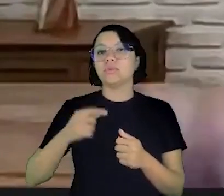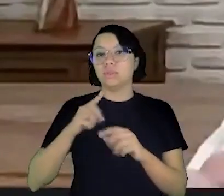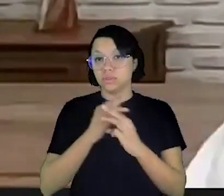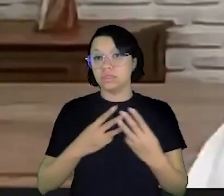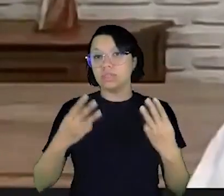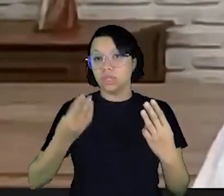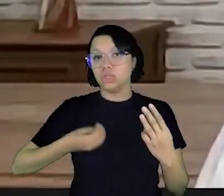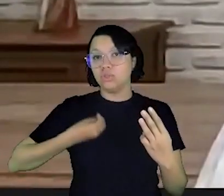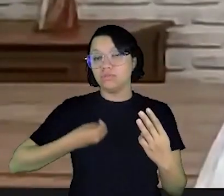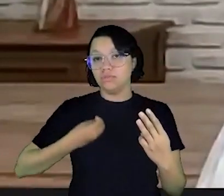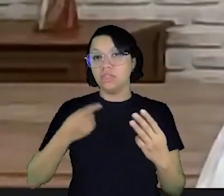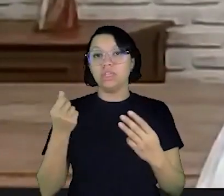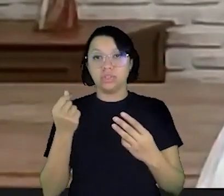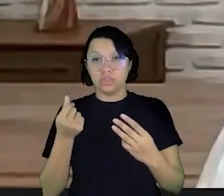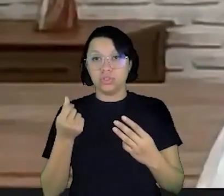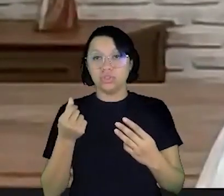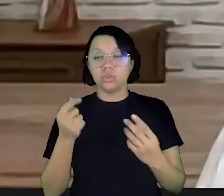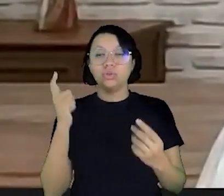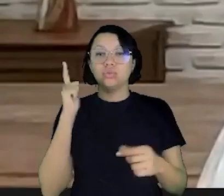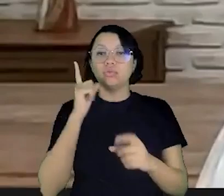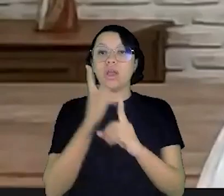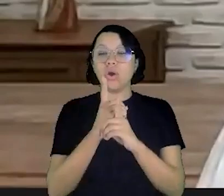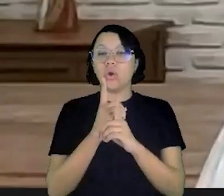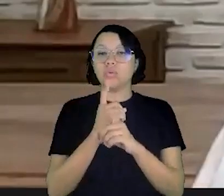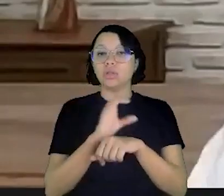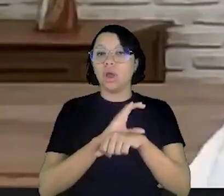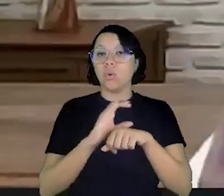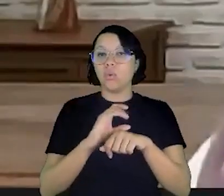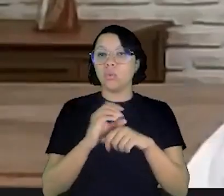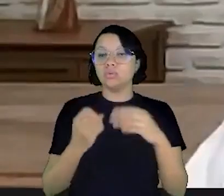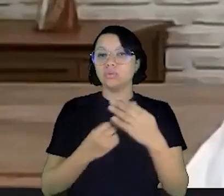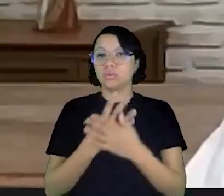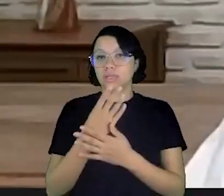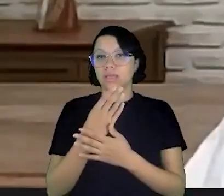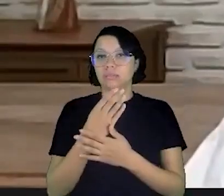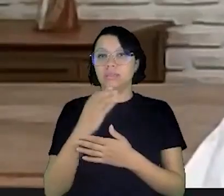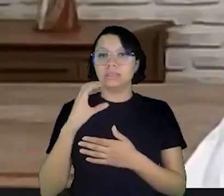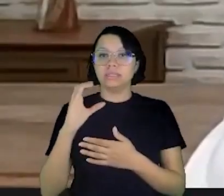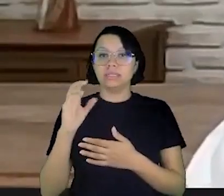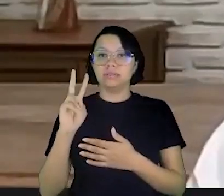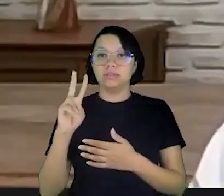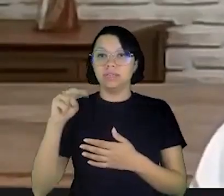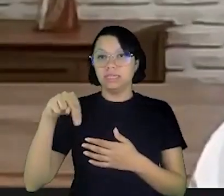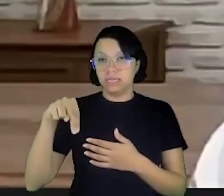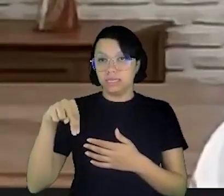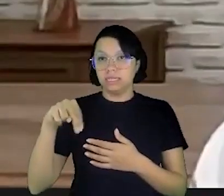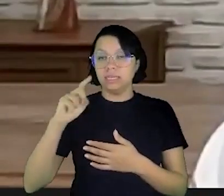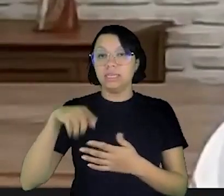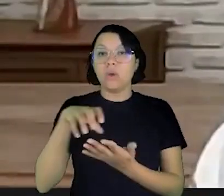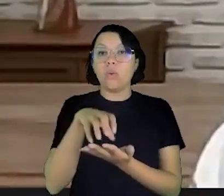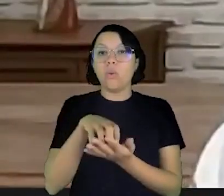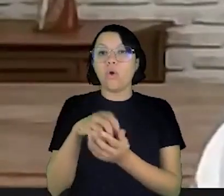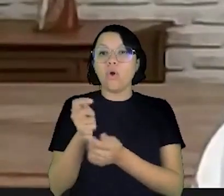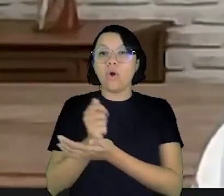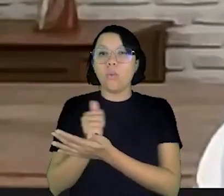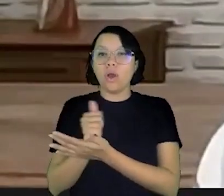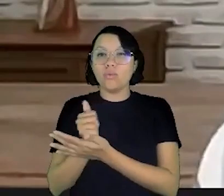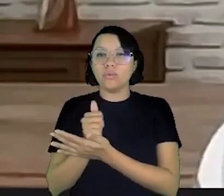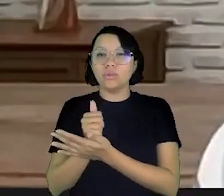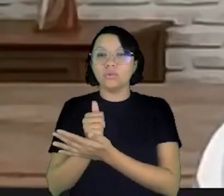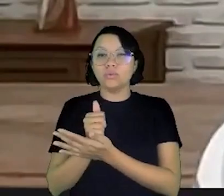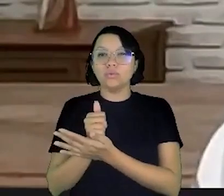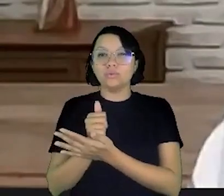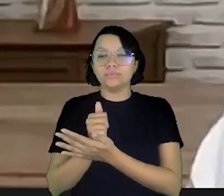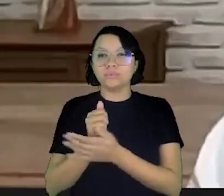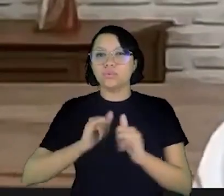no Vida e Dinheiro você vai encontrar cursos produzidos pela CVM que é a Comissão de Valores Imobiliários que é o órgão